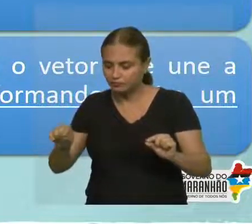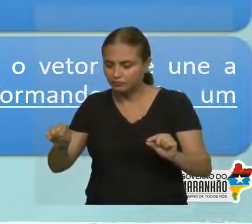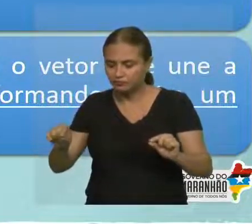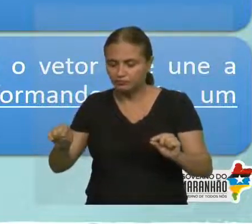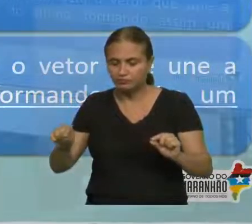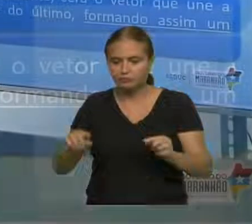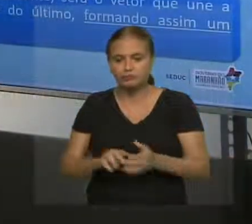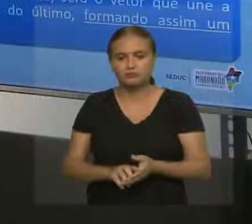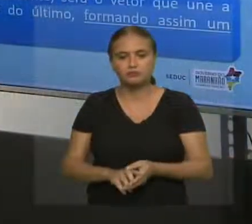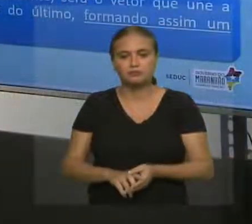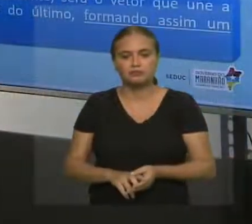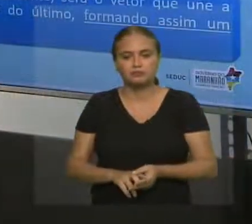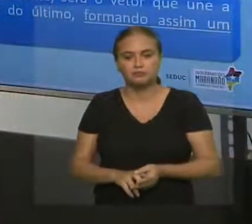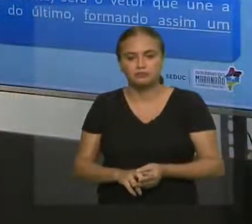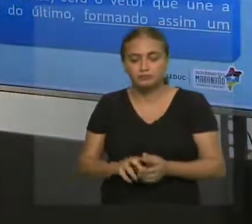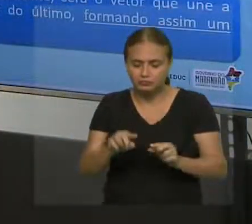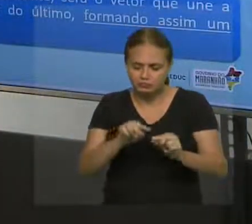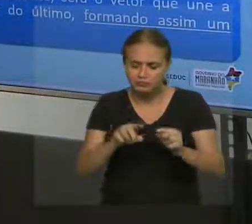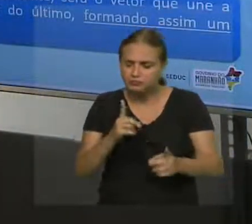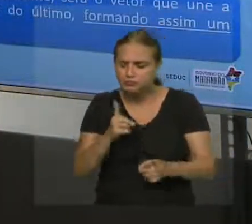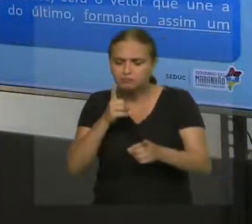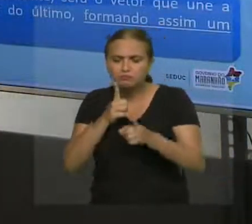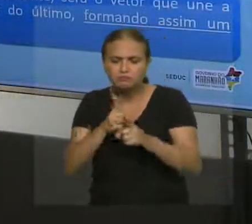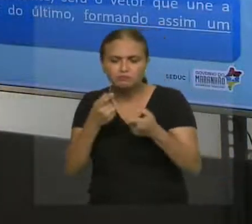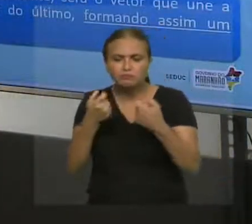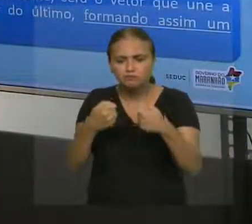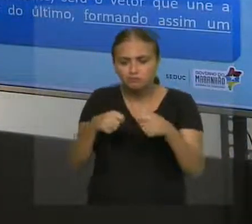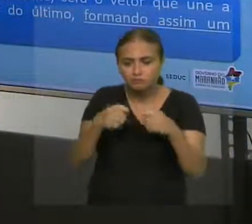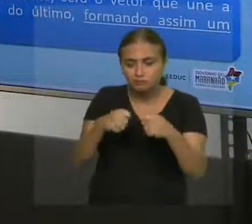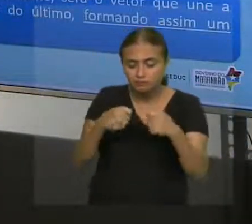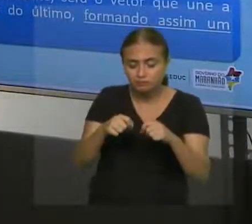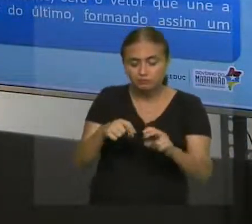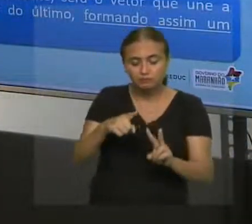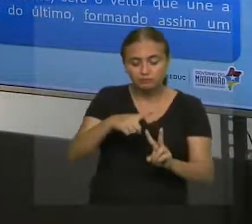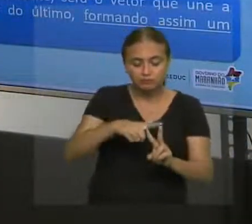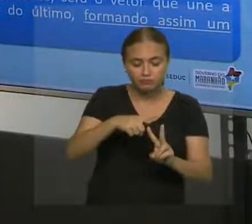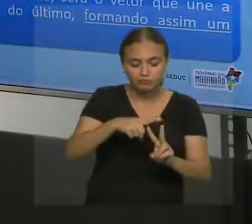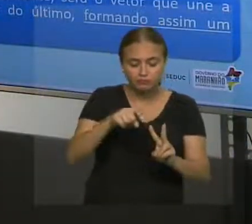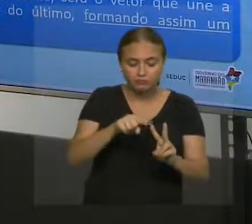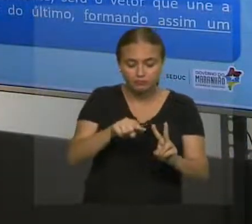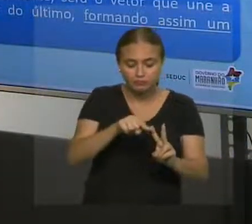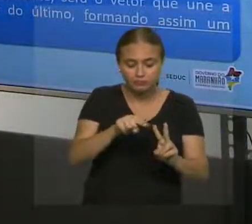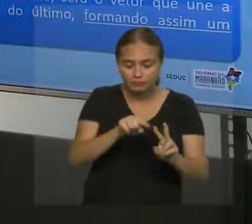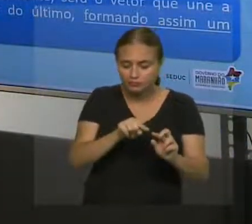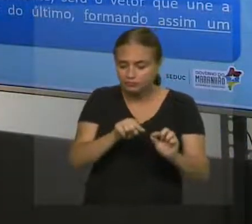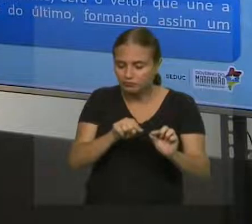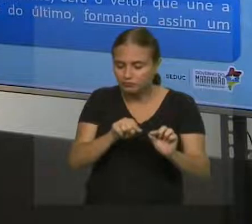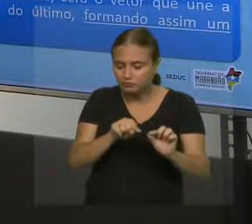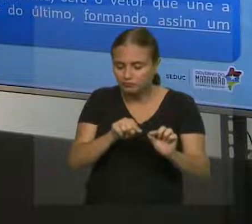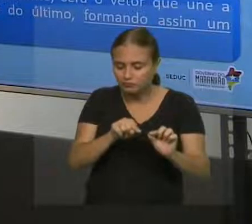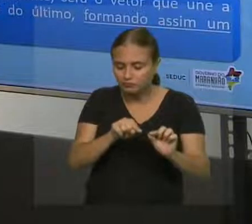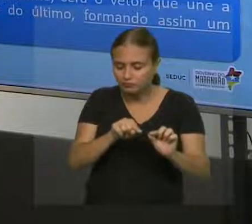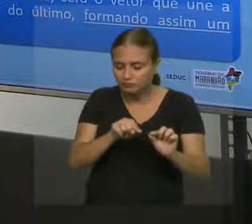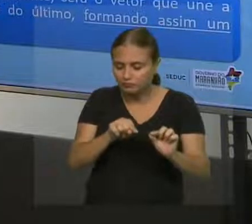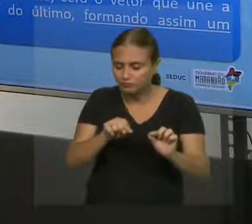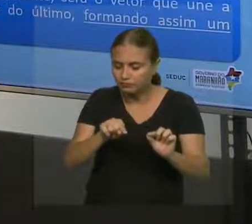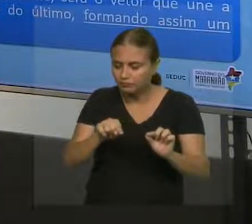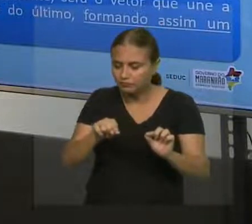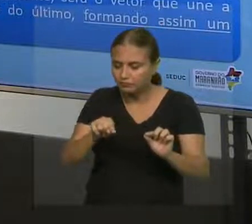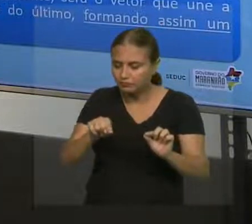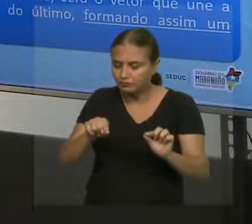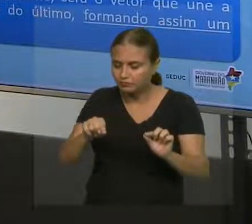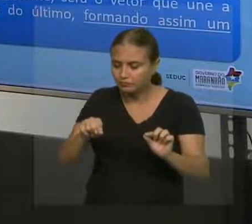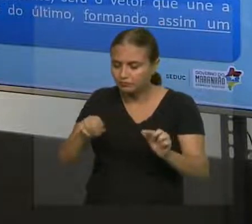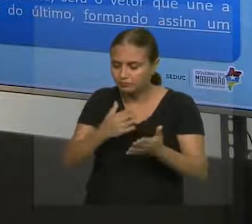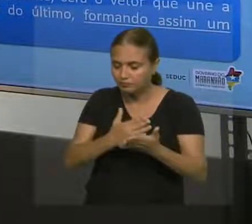resultante, que é o que está procurando achar, ele vai ser o vetor que vai fazer a união entre o comecinho do primeiro vetor, que é a